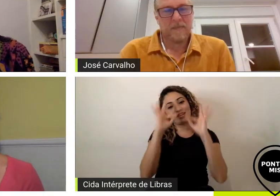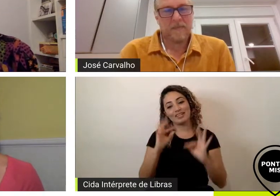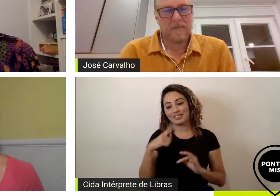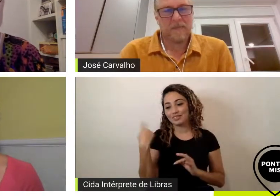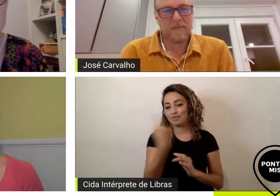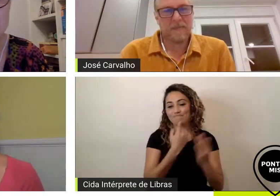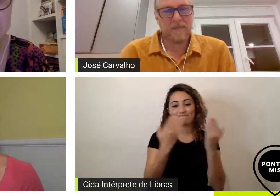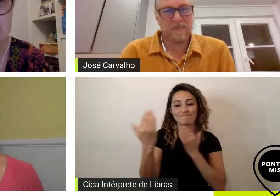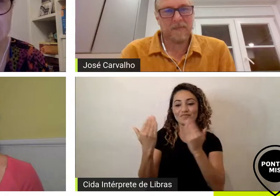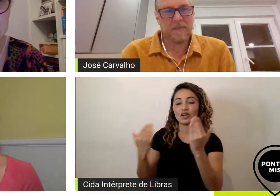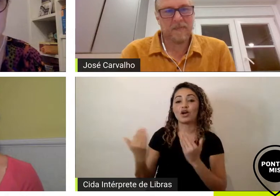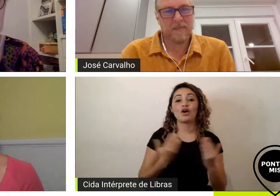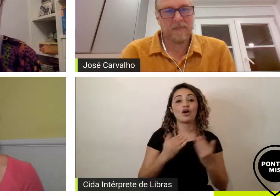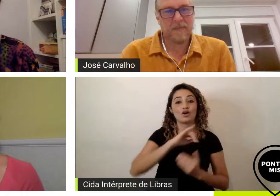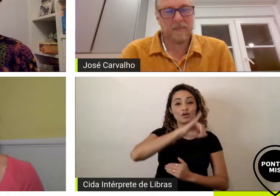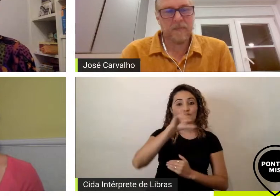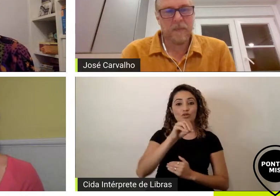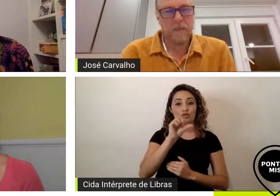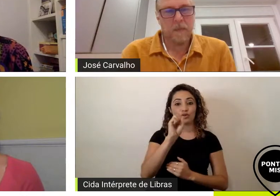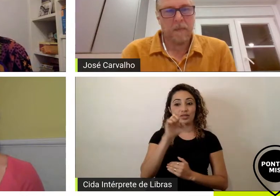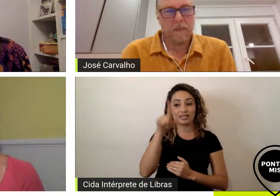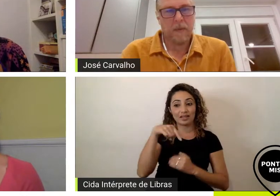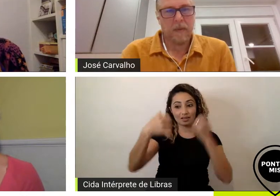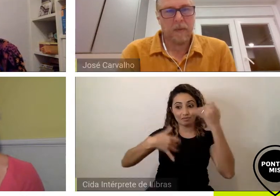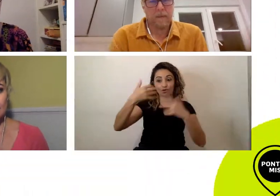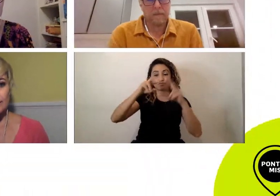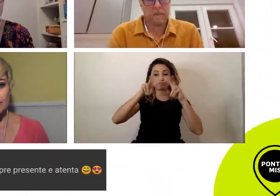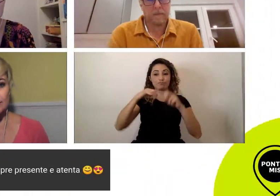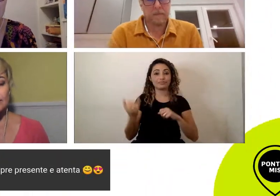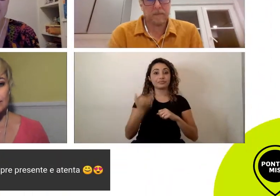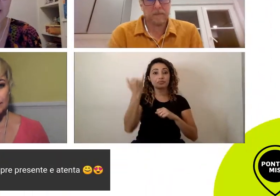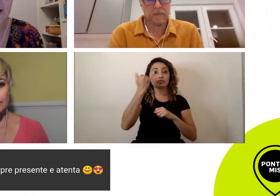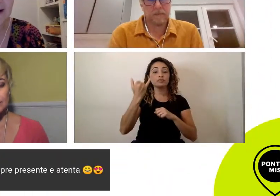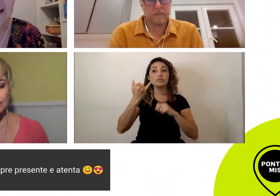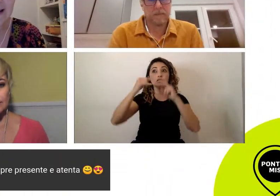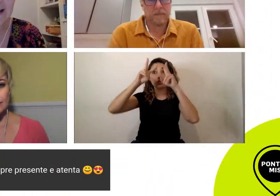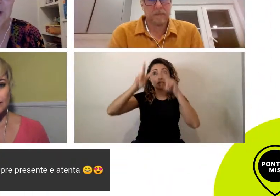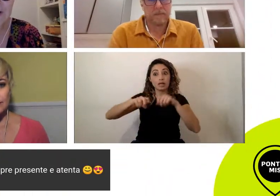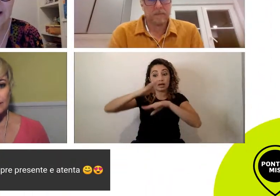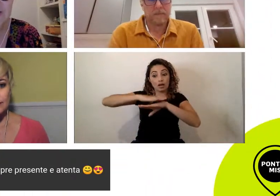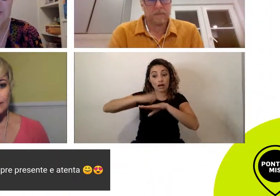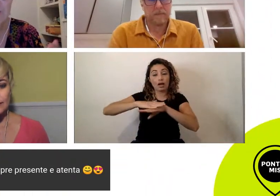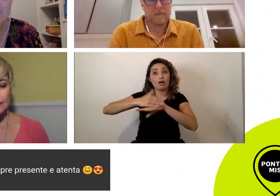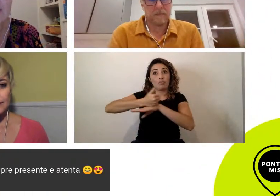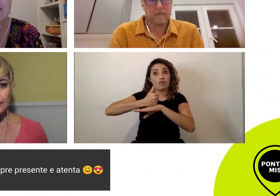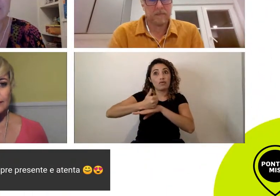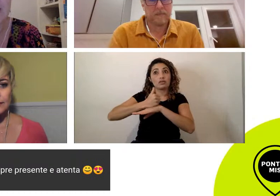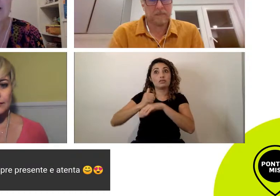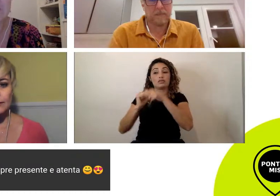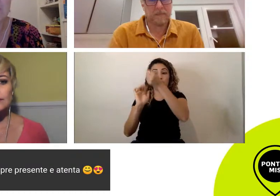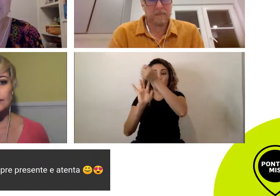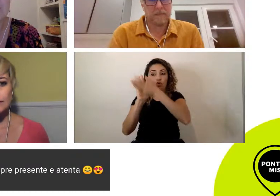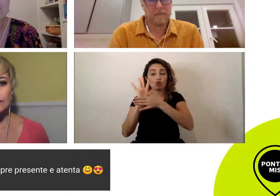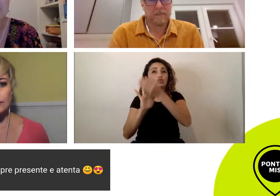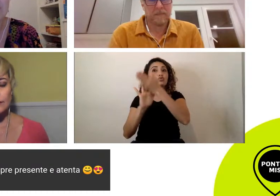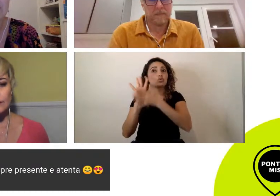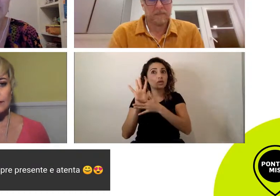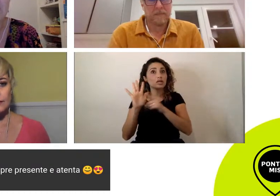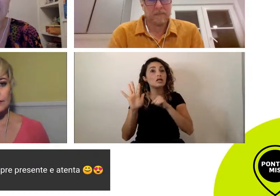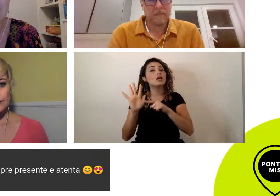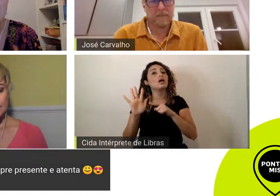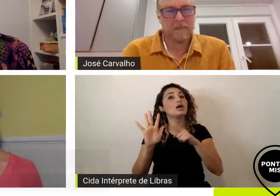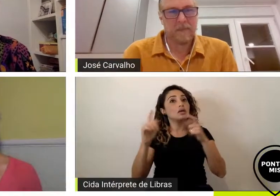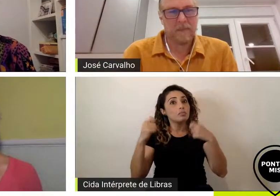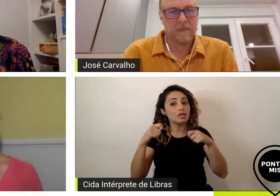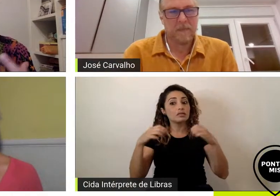o José trouxe pontos muito importantes em relação à função do roteirista não só diminuir esse espaço como também